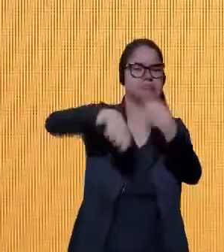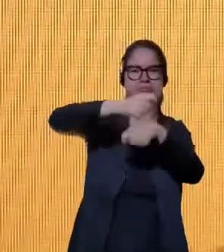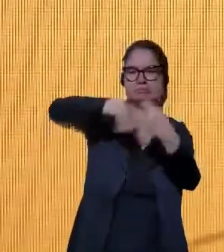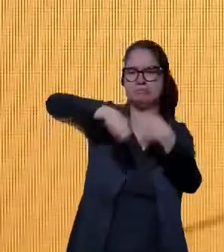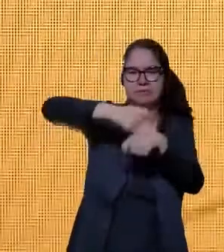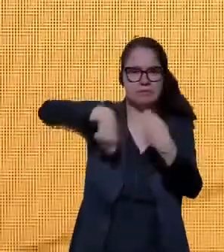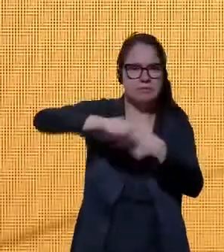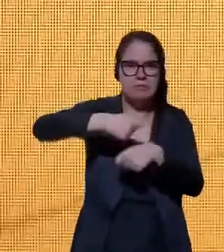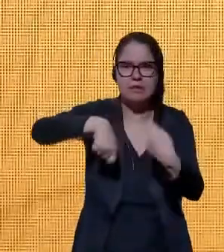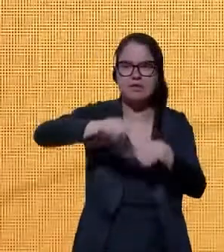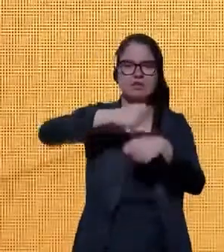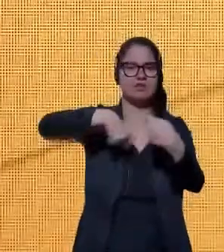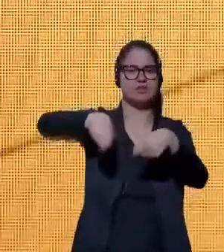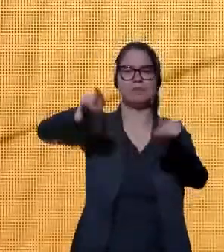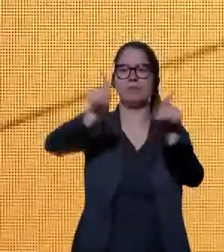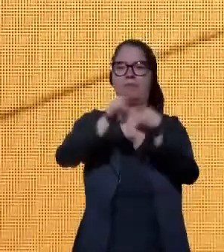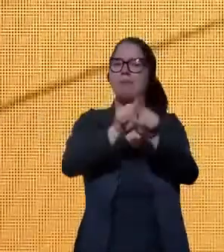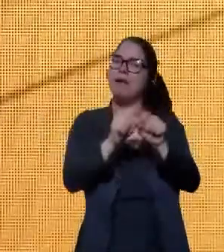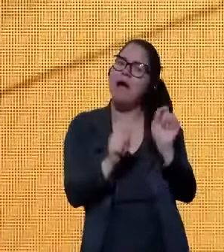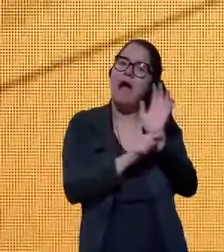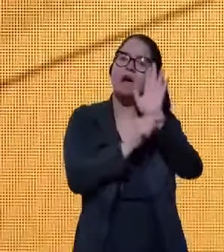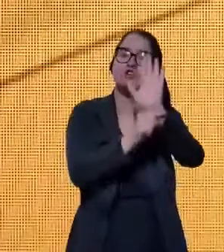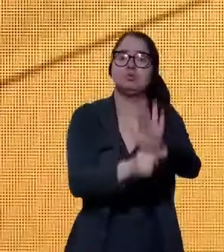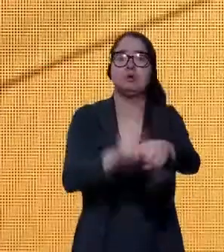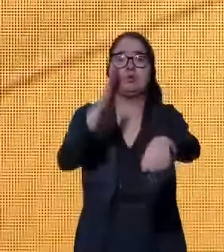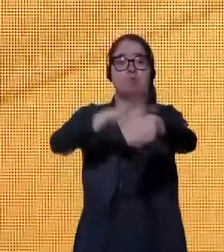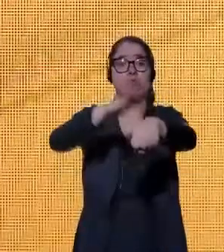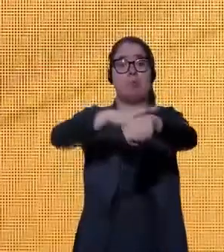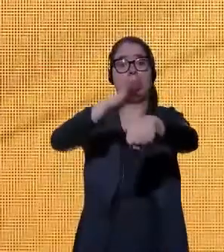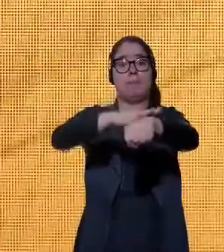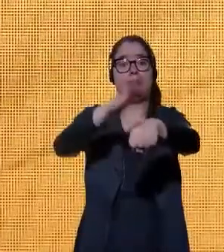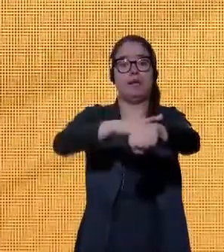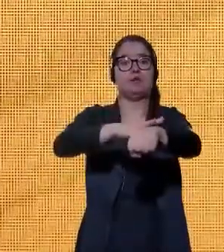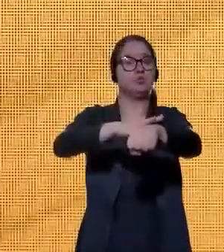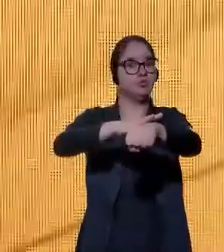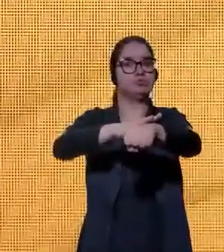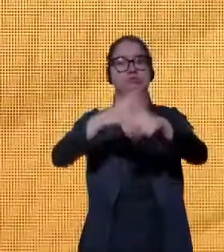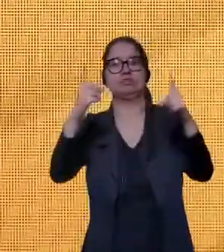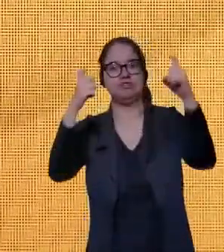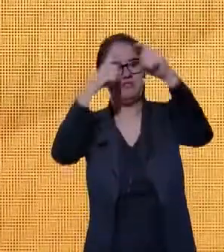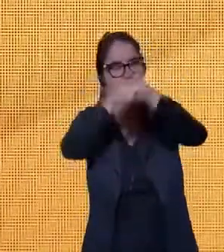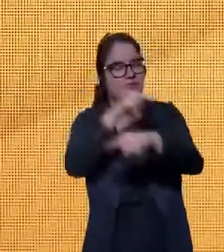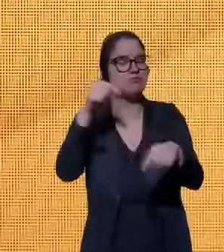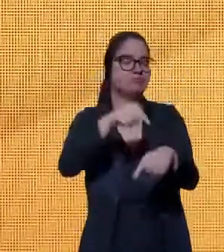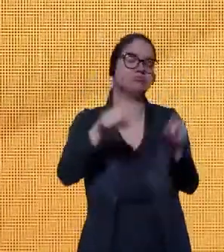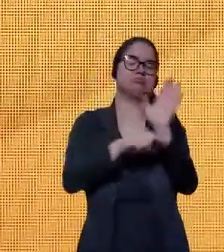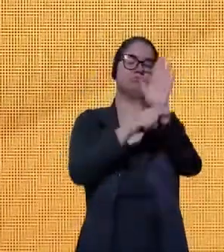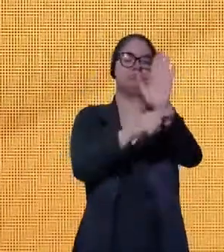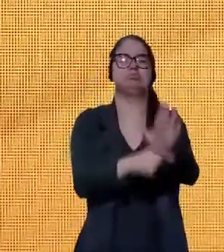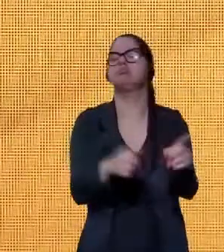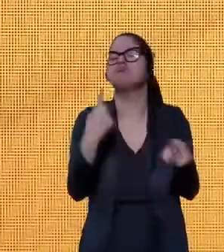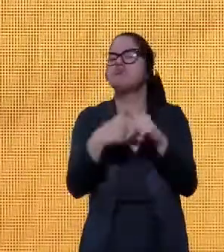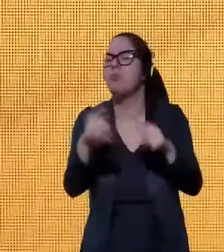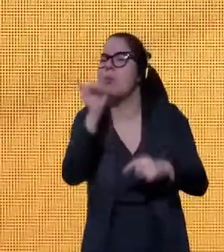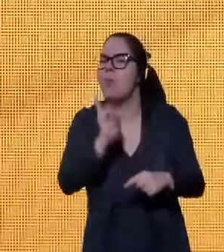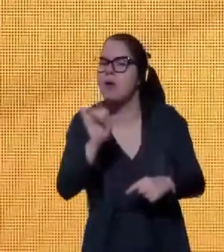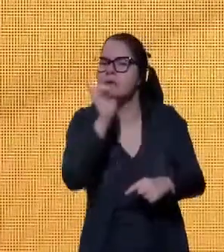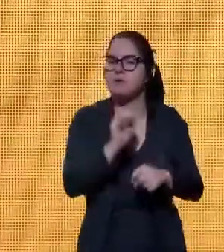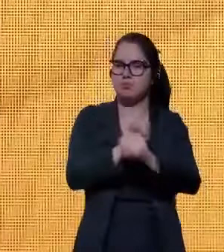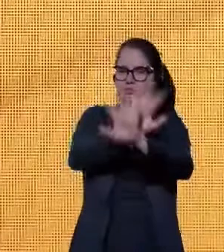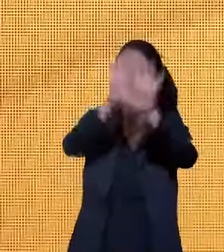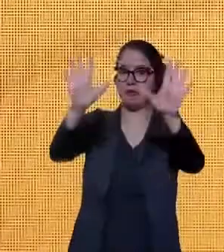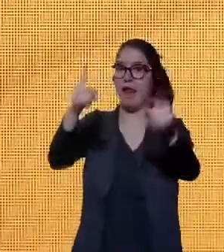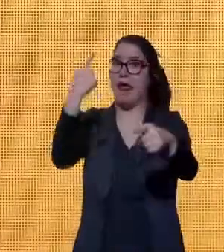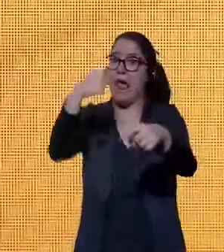em momentos de reversão do estado de confiança. Isso ficou claro, por exemplo, durante